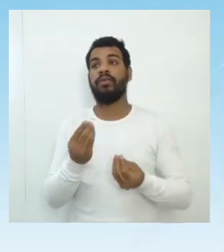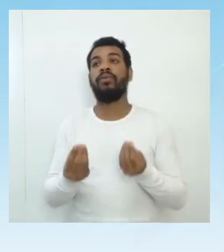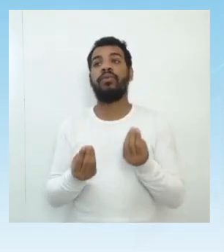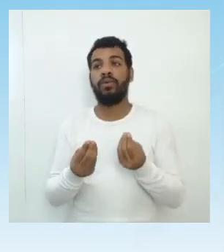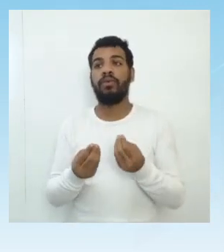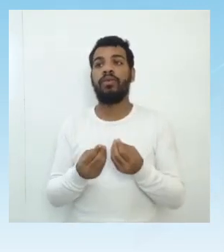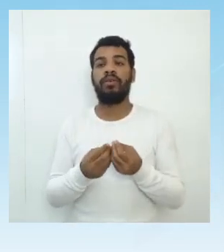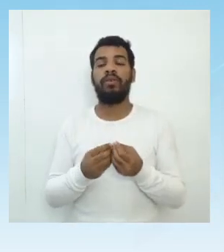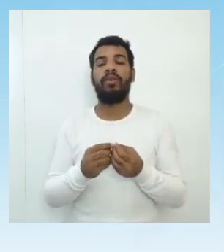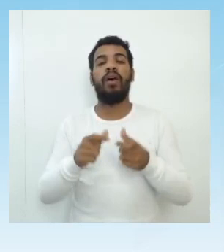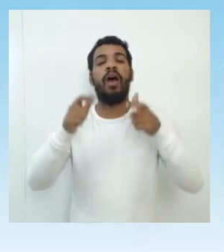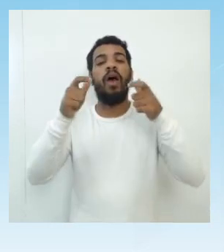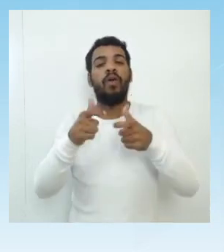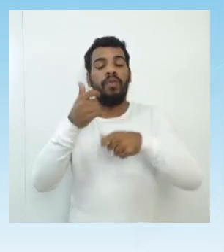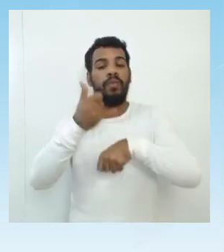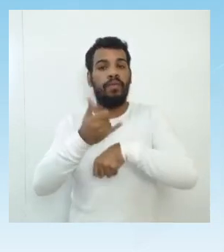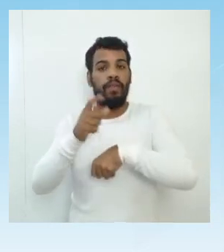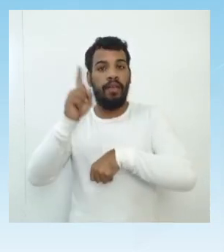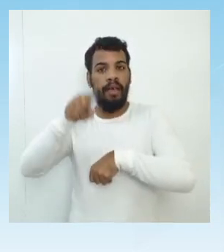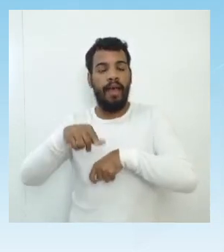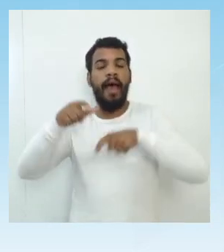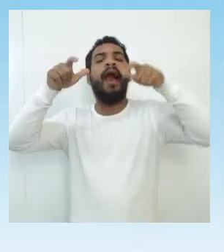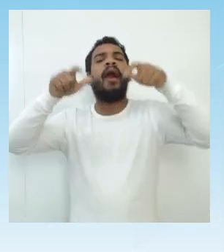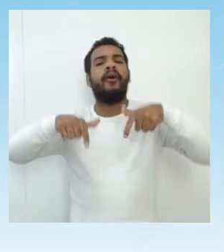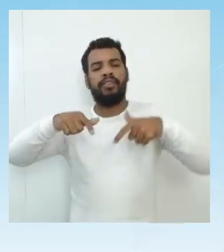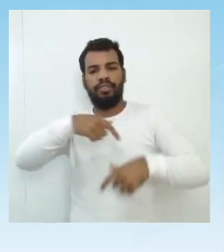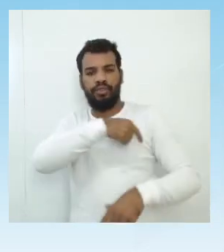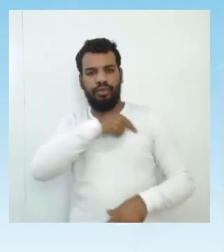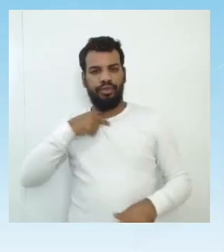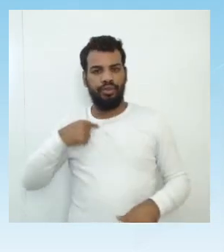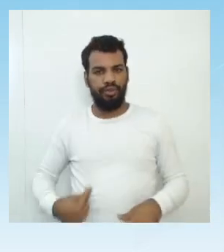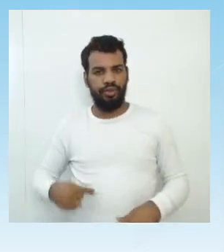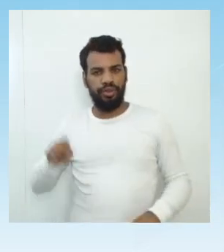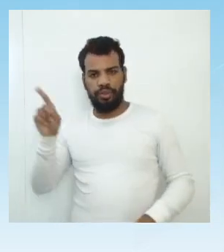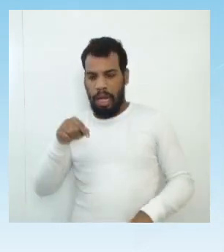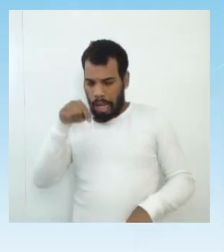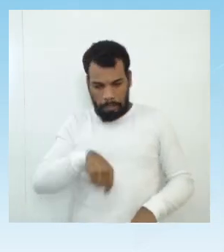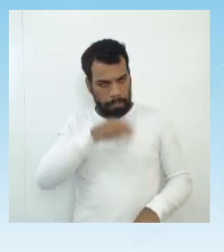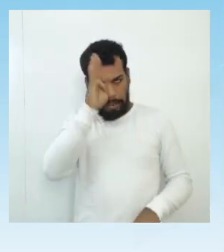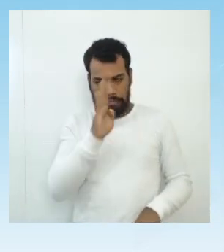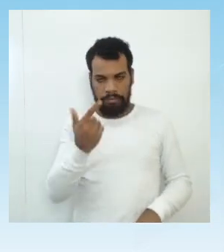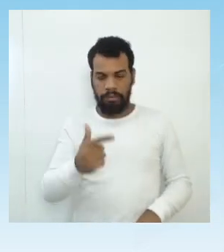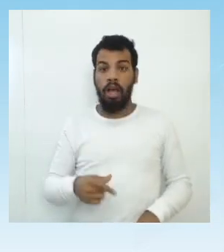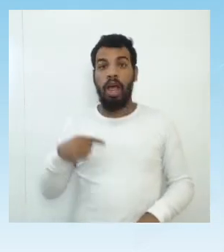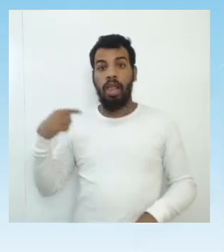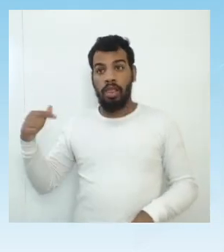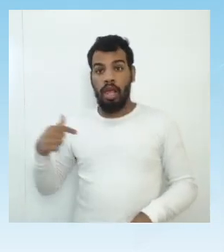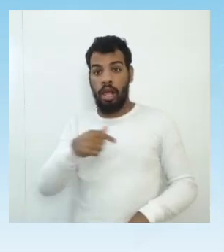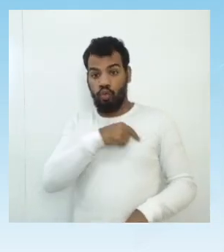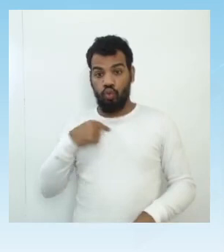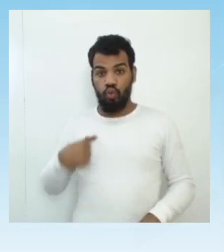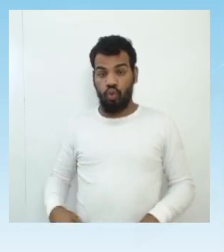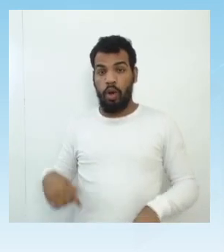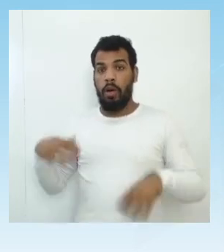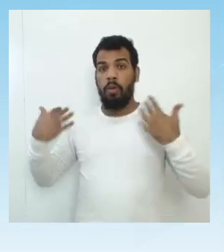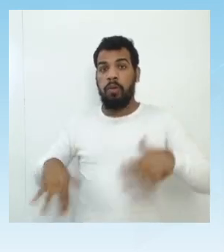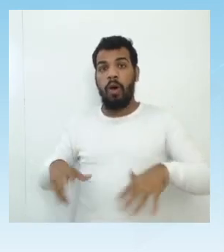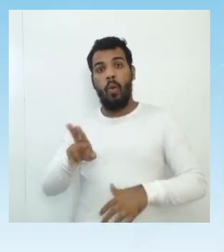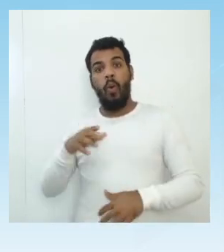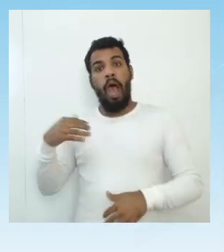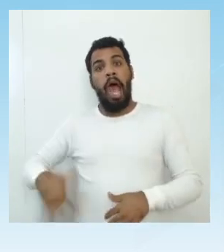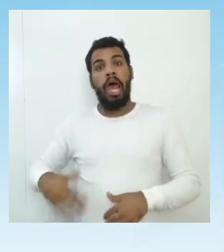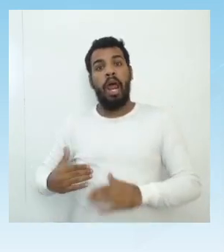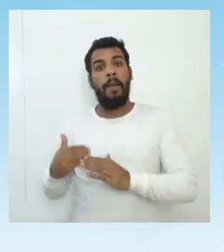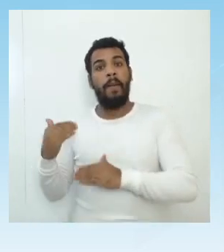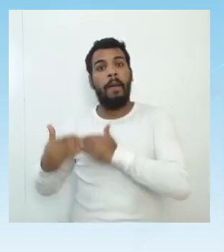China. E o preço deles vem aumentando nos últimos anos. O que dificulta o seu uso. Surge, então, o